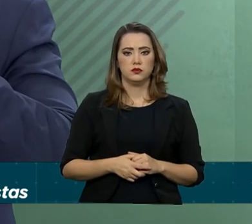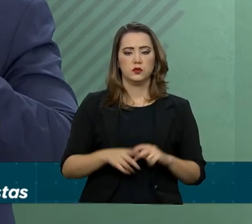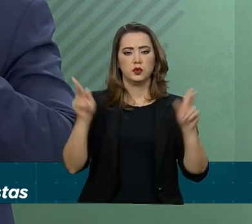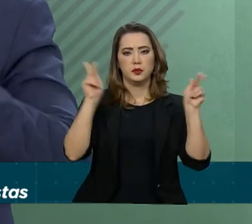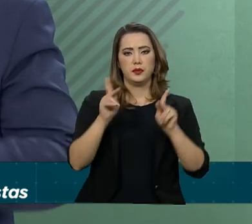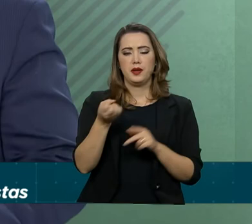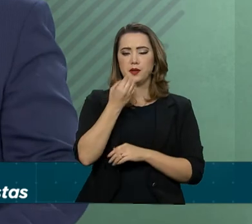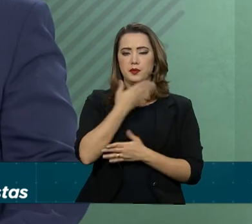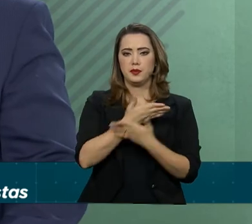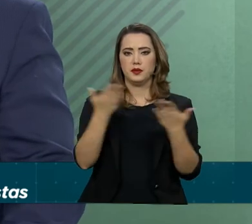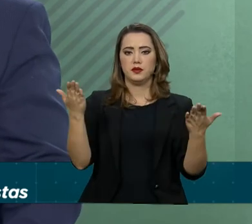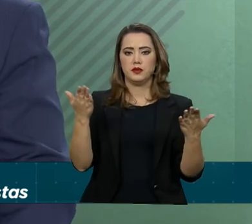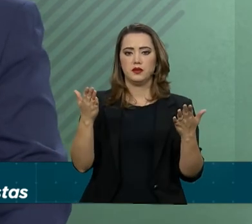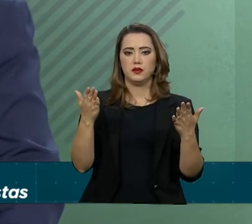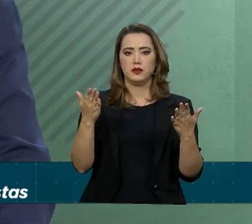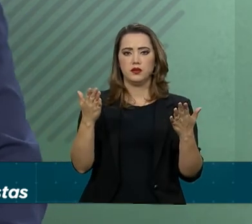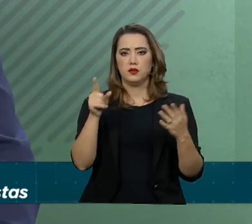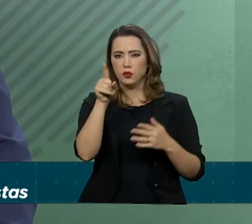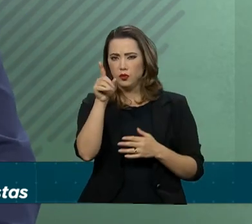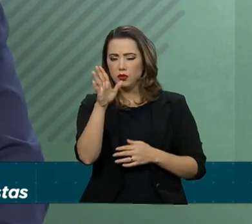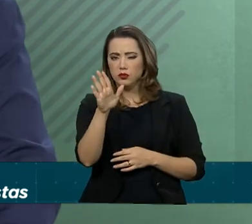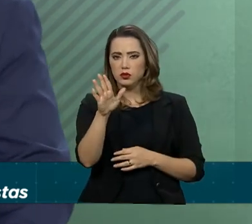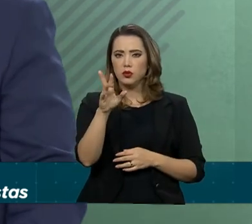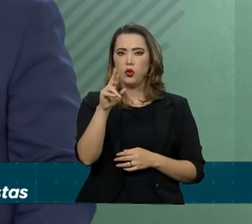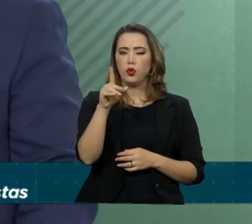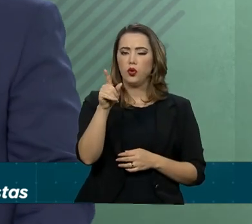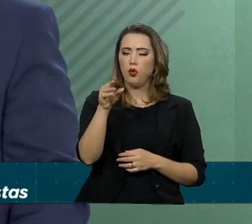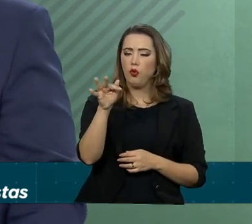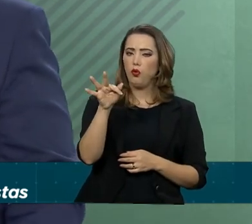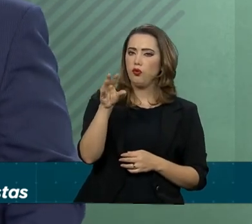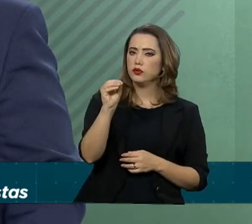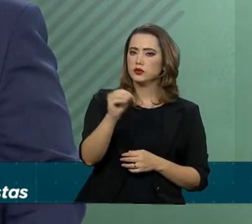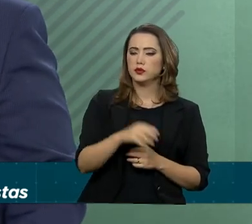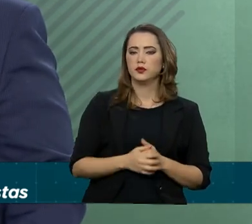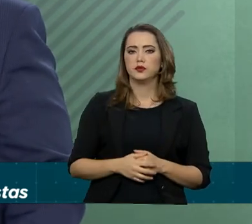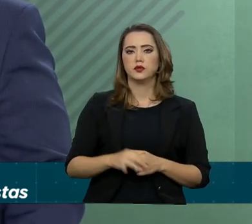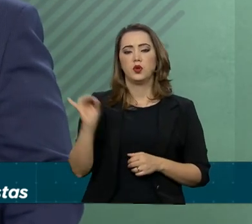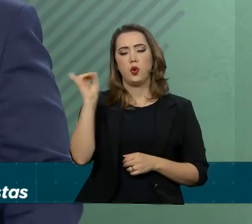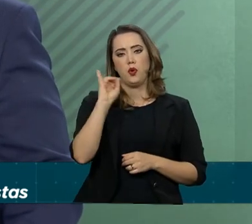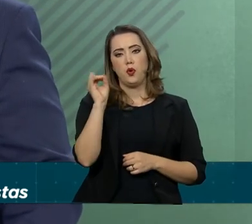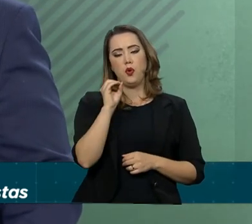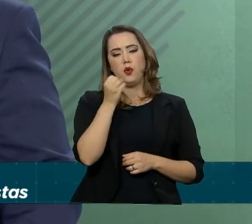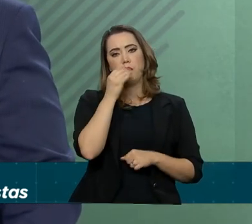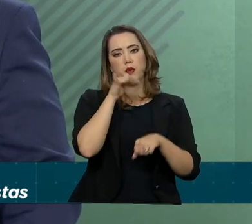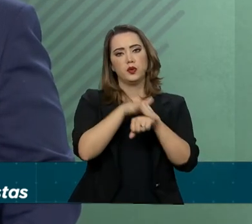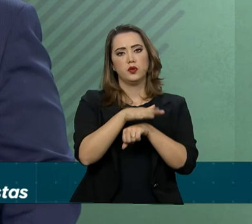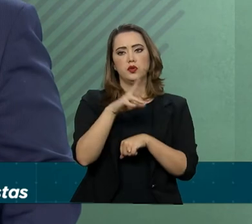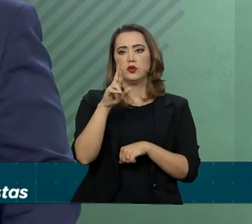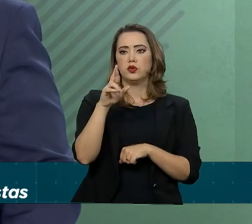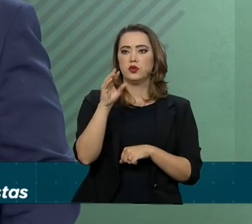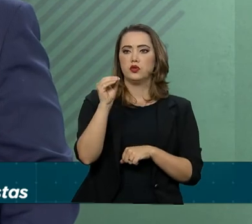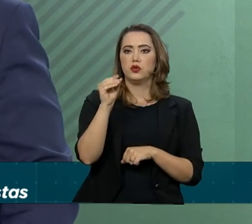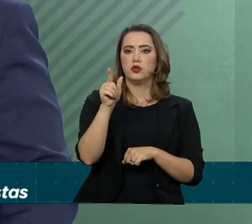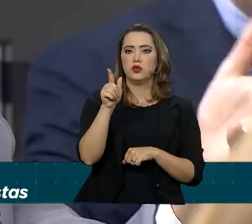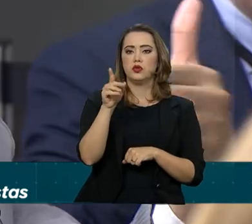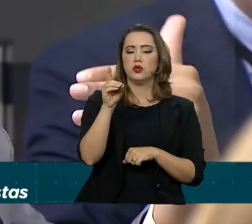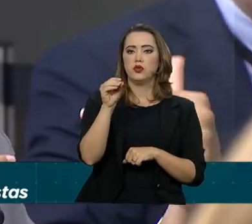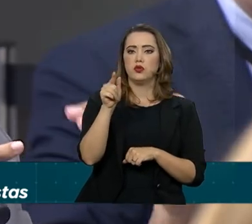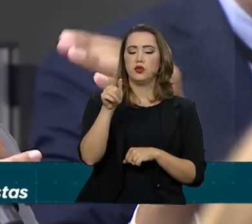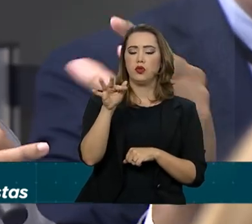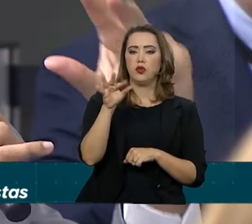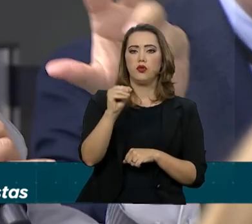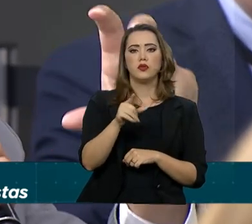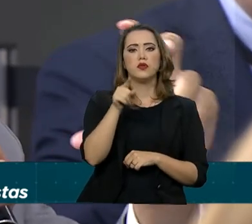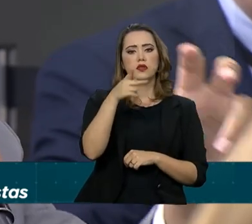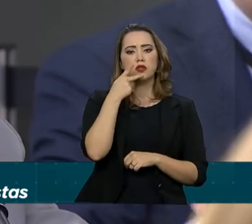Paz e bem para a Rodolfo, vamos lá. Boa noite, porta-voz. Rodolfo Costa, do Correio Brasiliense. Porta-voz, o senhor já deixou claro,